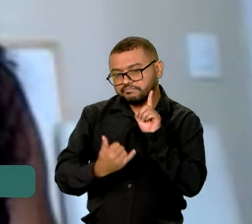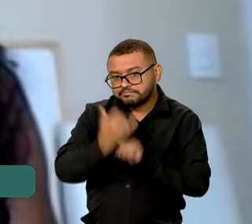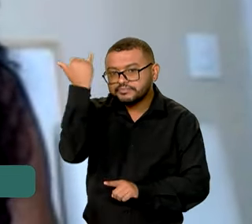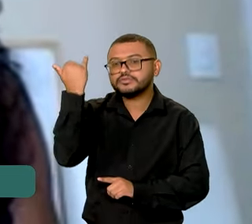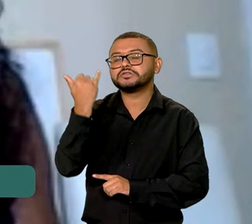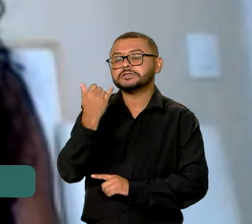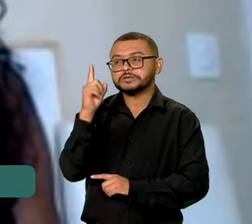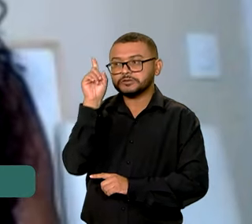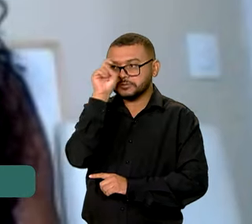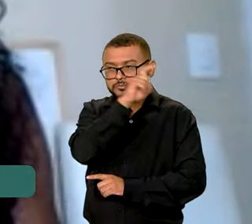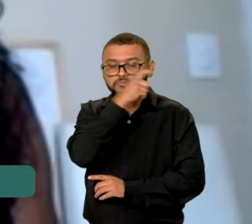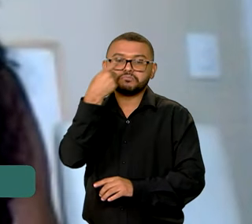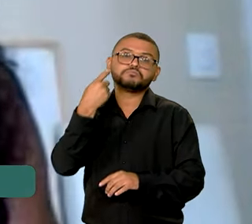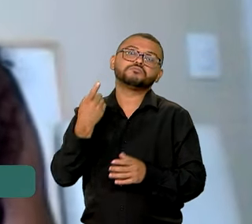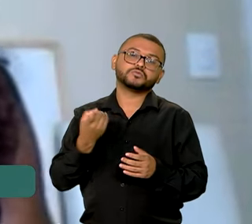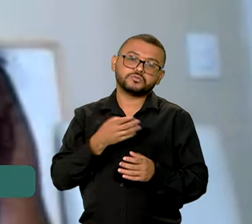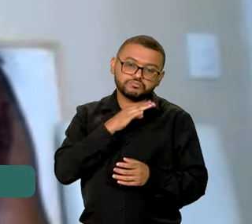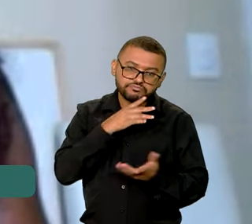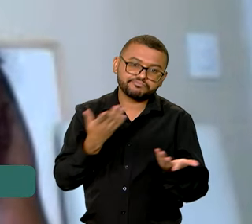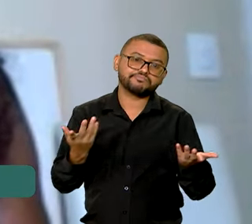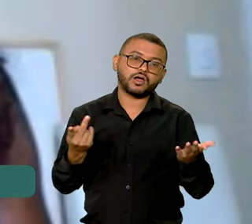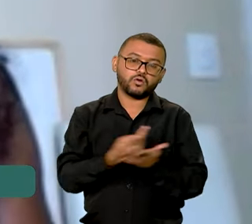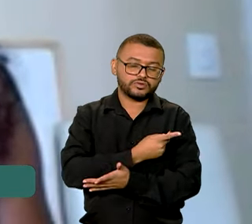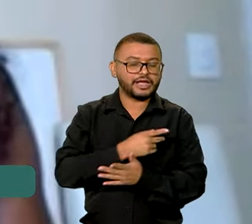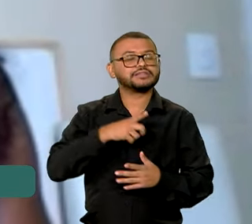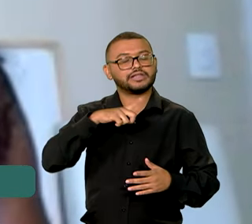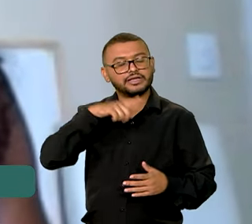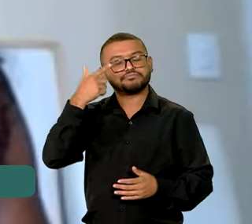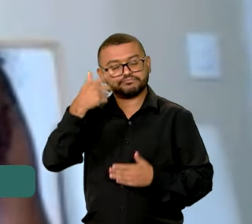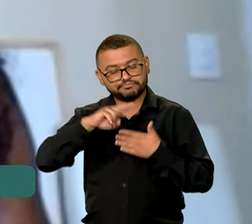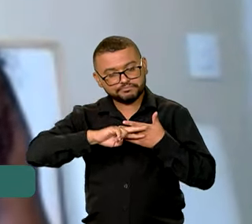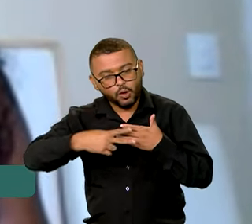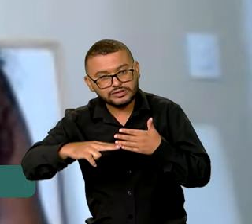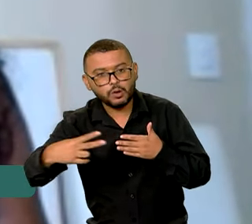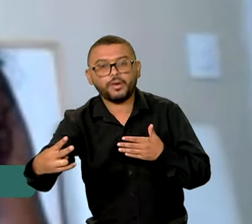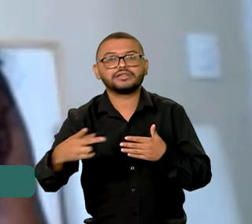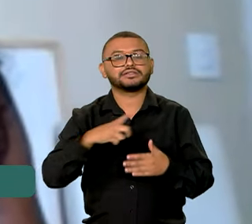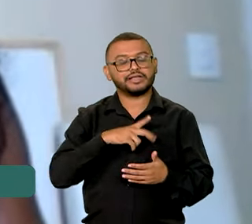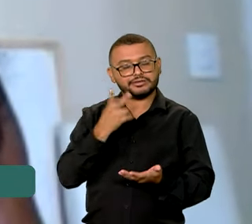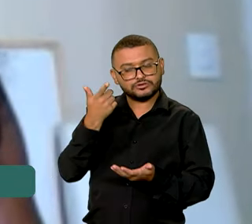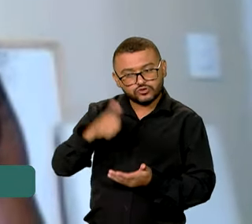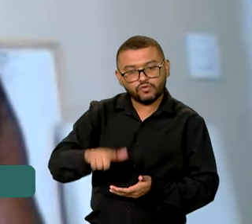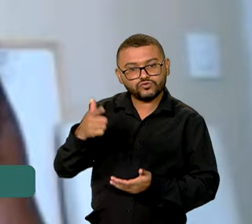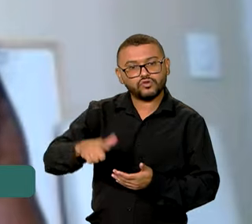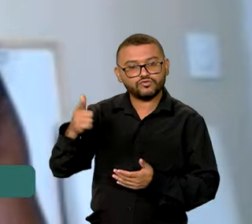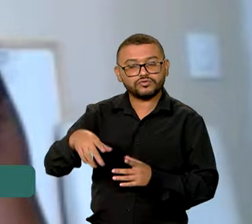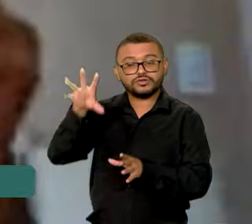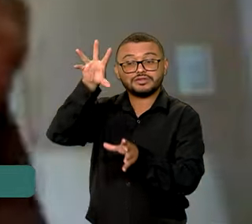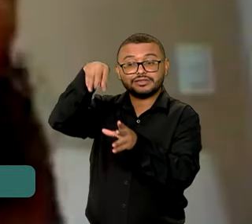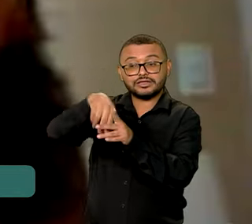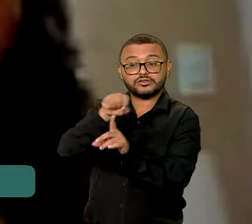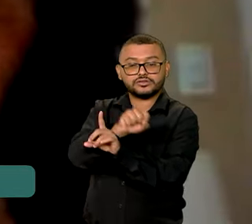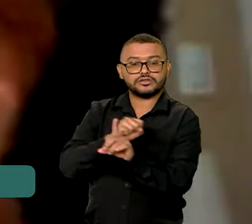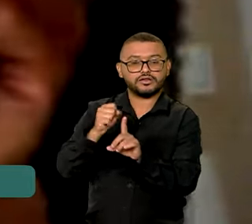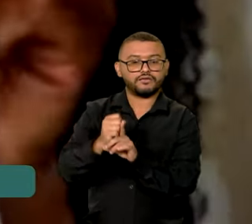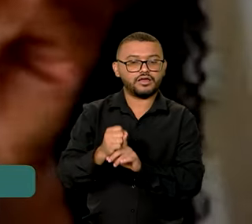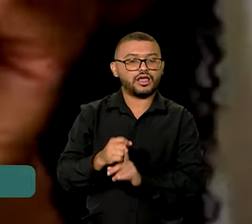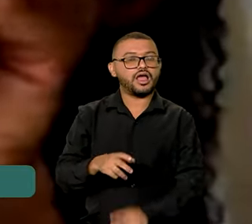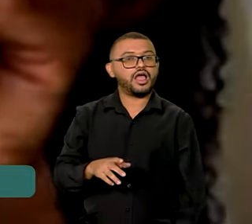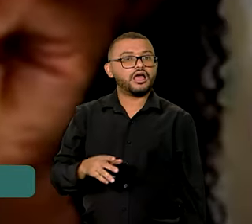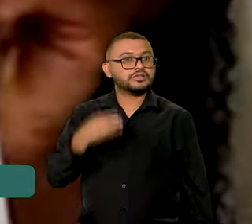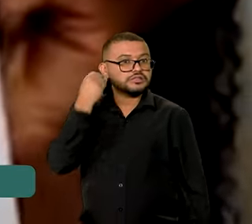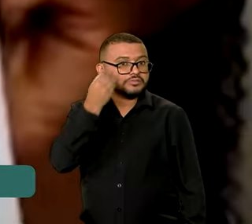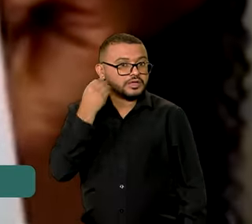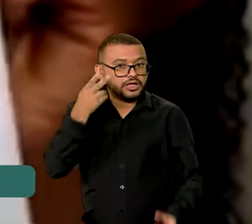e que ocorre constantemente, para não dizer diariamente, na nossa sociedade. Das experiências